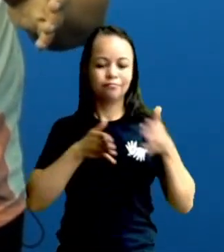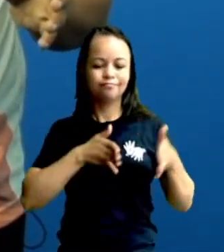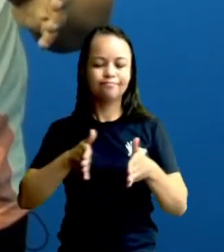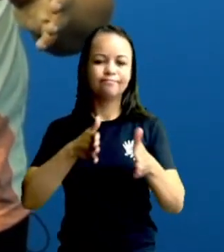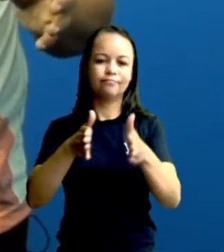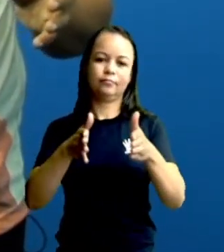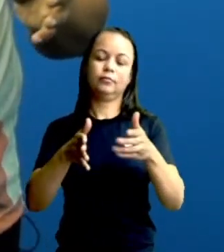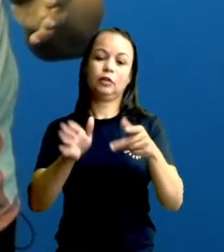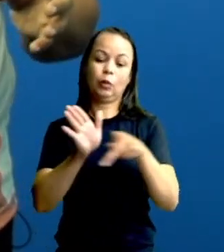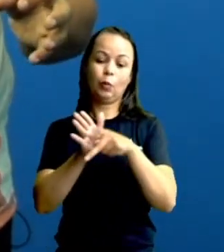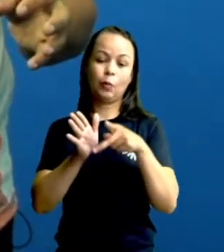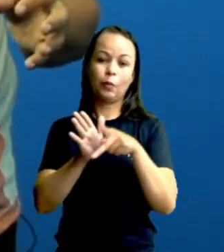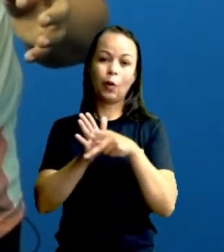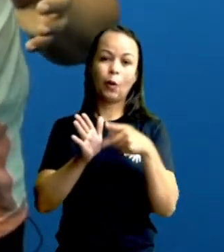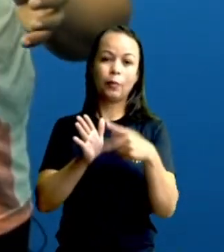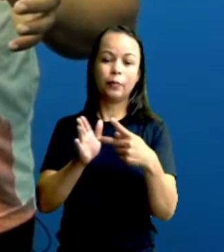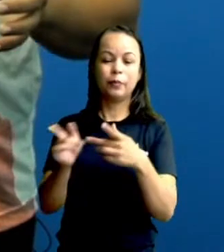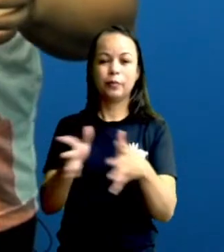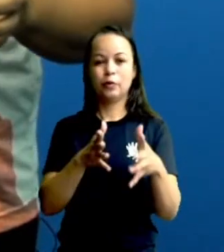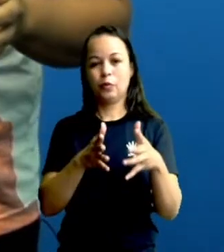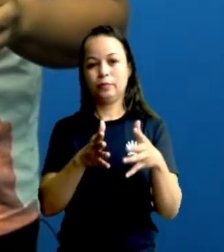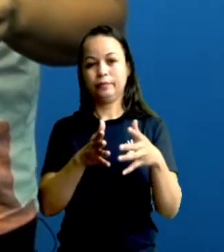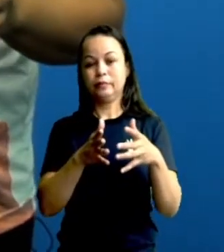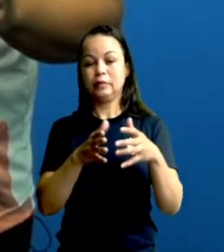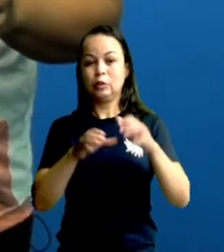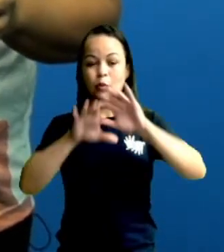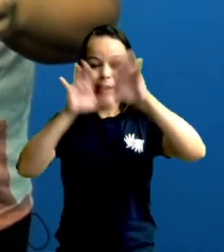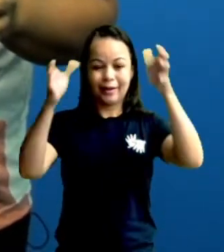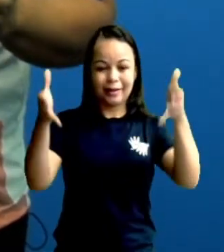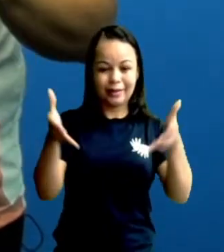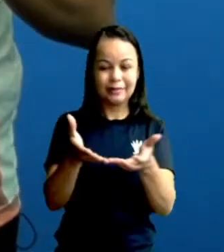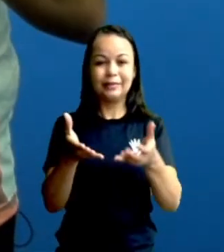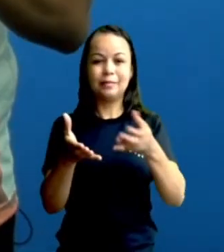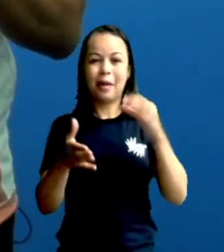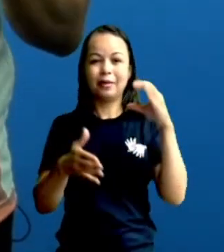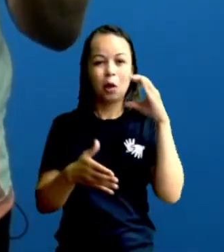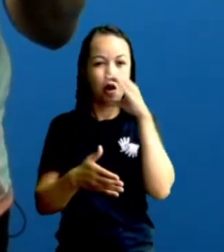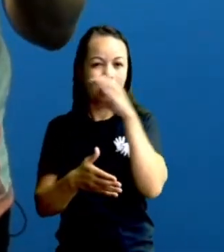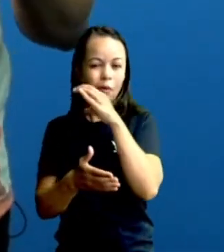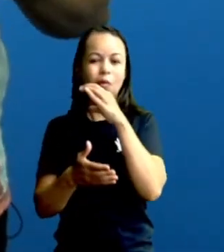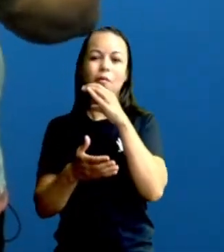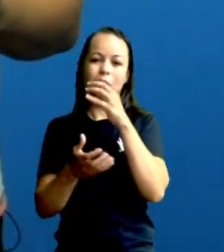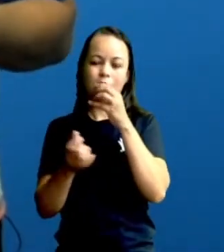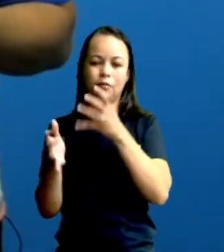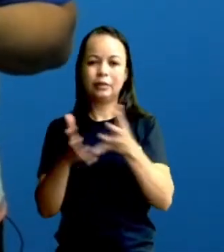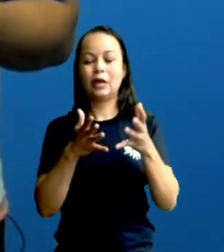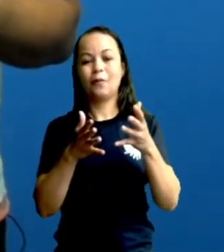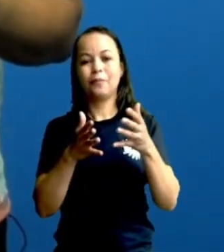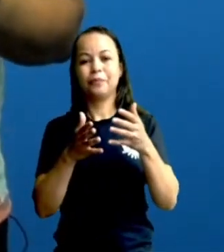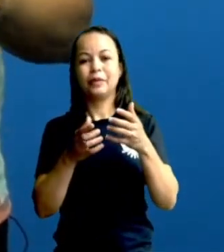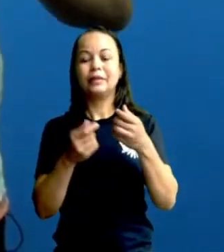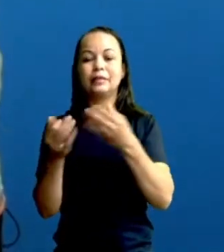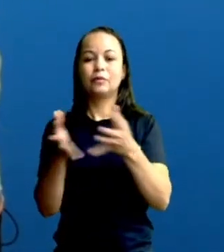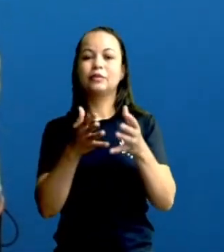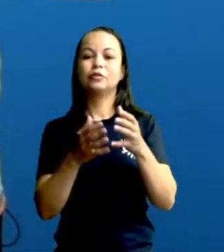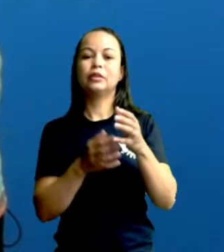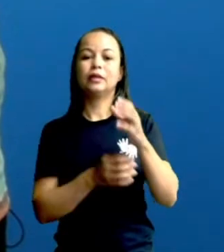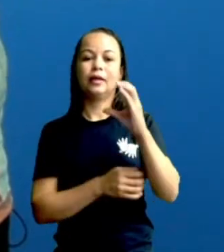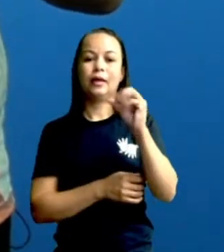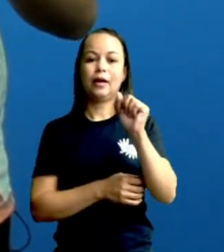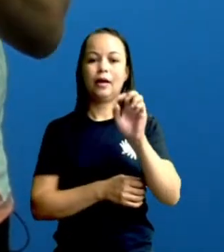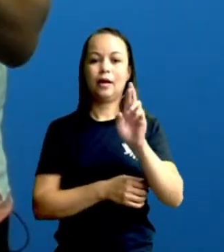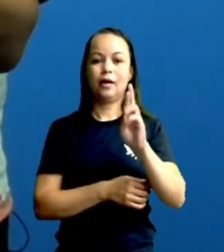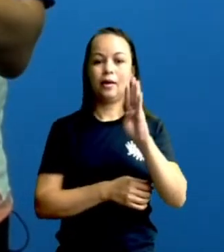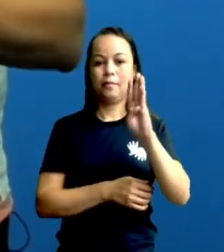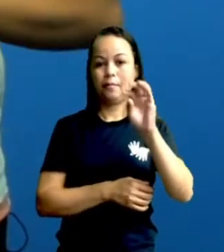problema do aquecimento global também está intimamente associado ao processo de desmatamento, sequestro de carbono. Então, quer dizer,